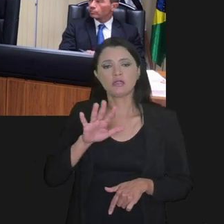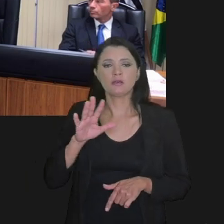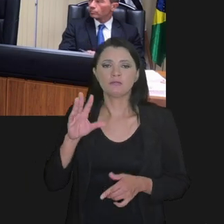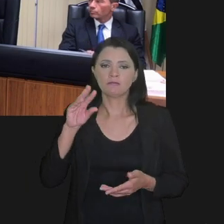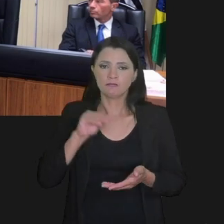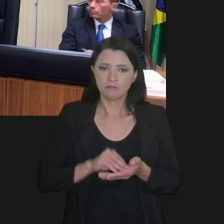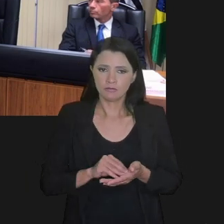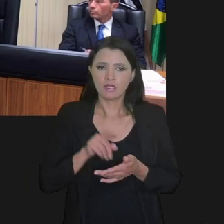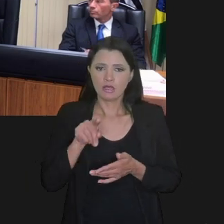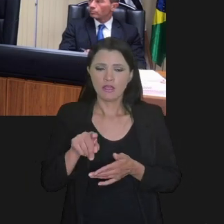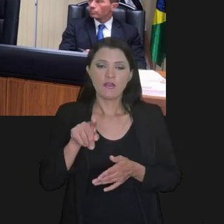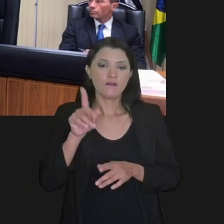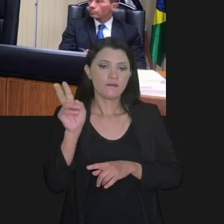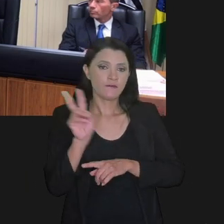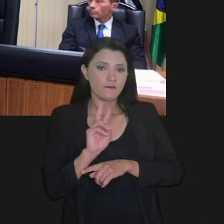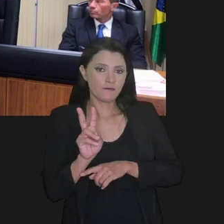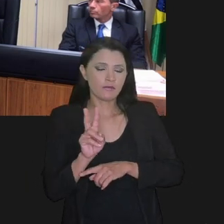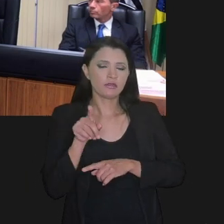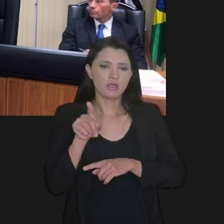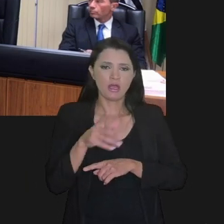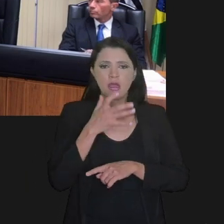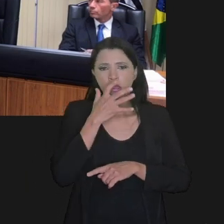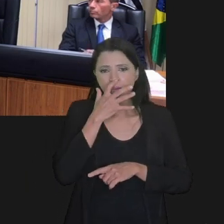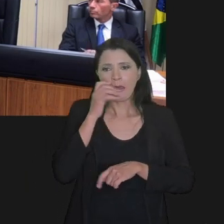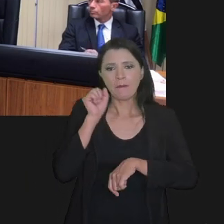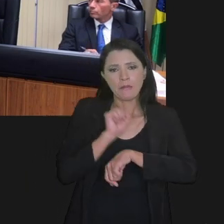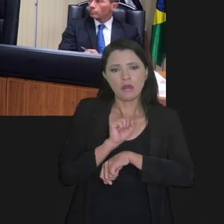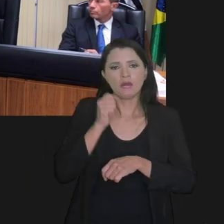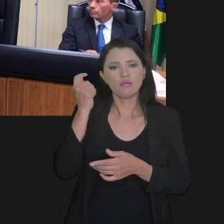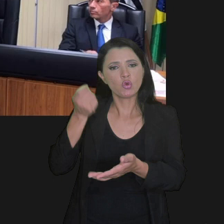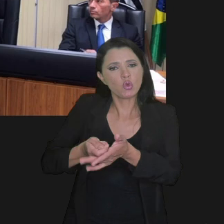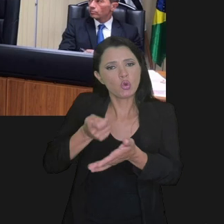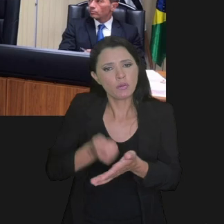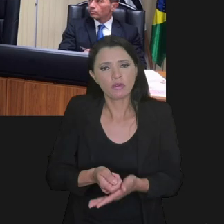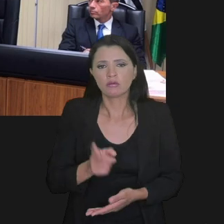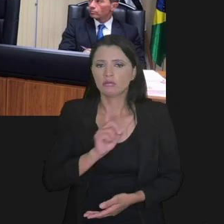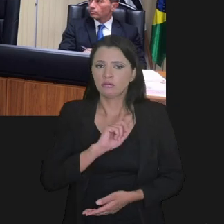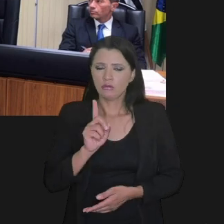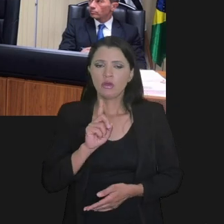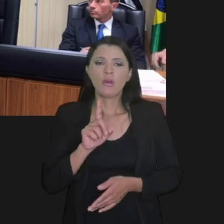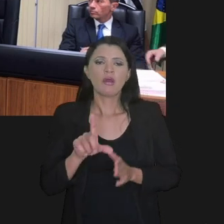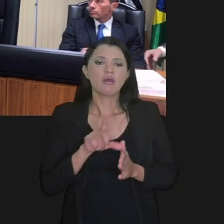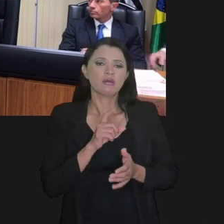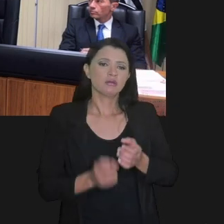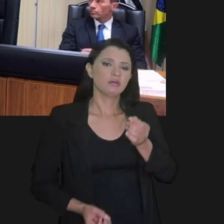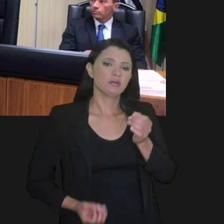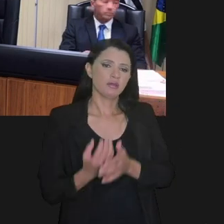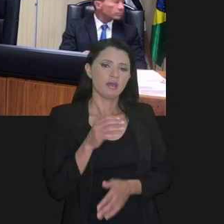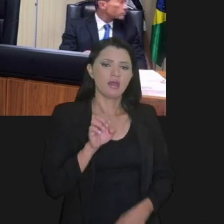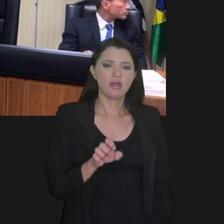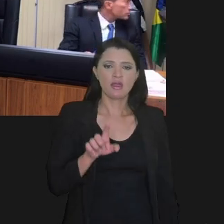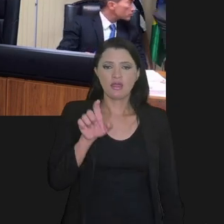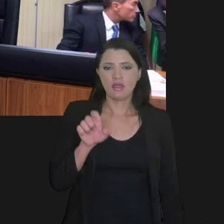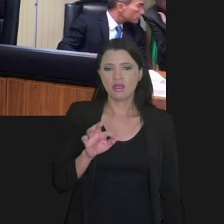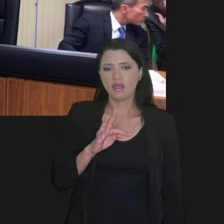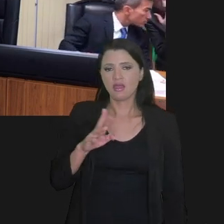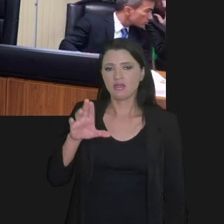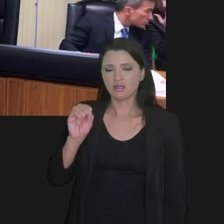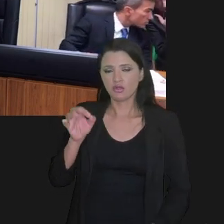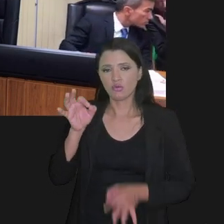Fazenda Nacional sequer ajuiza a execução fiscal. Ah, e o leão virou gatinho, paramos de cobrar? Não, a gente vai para os vias